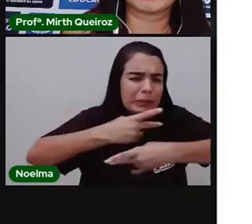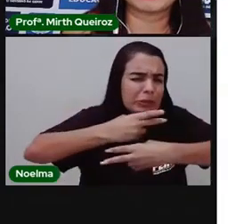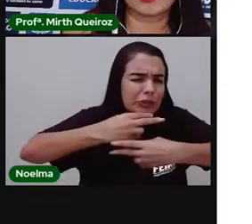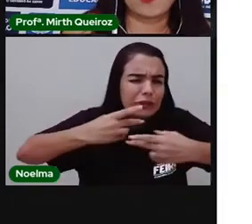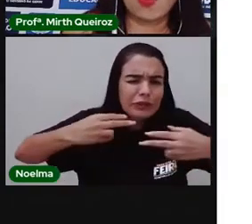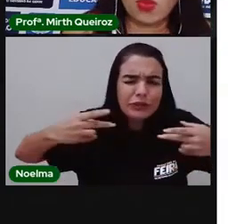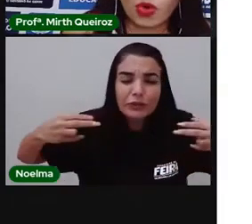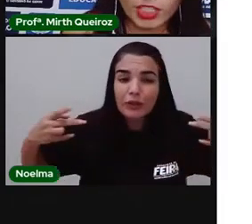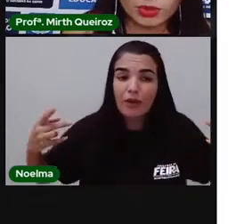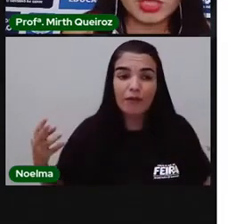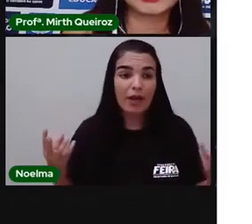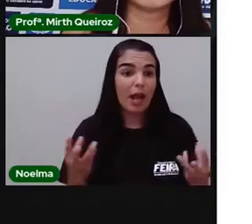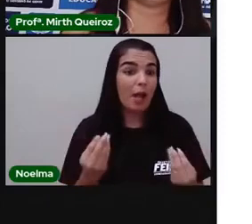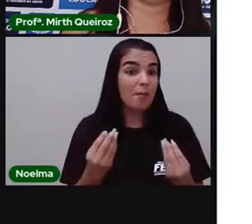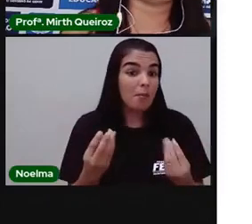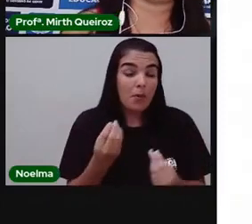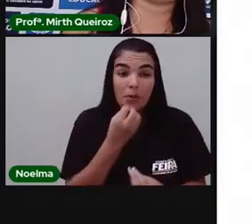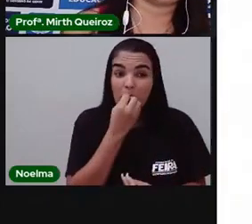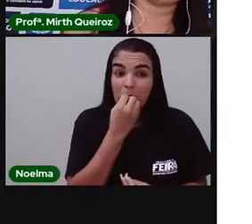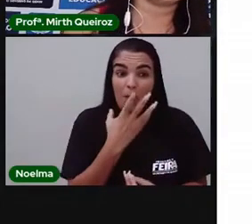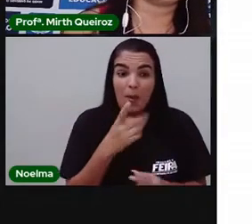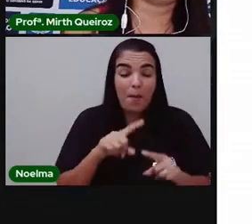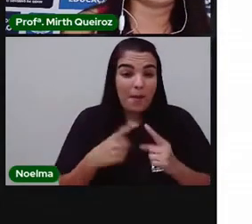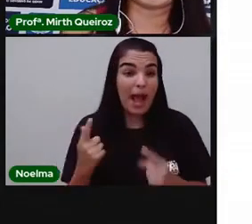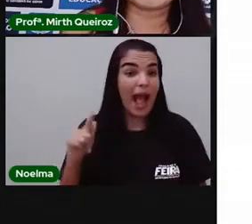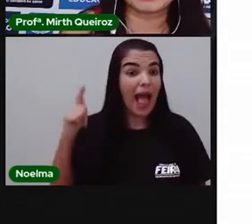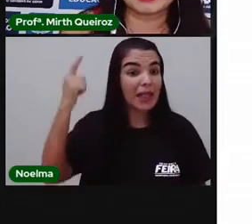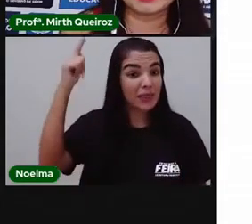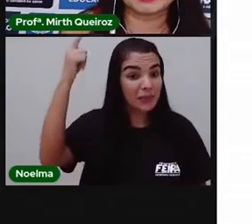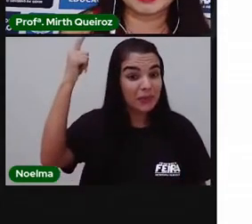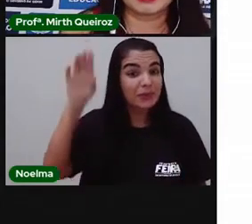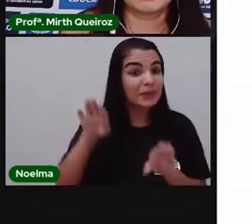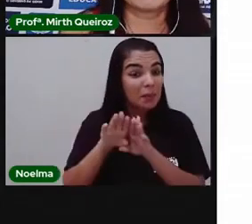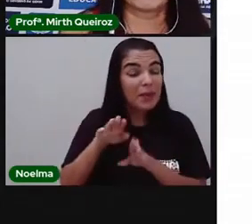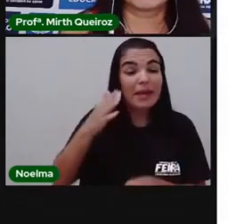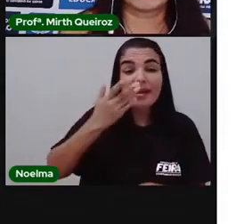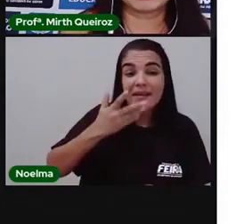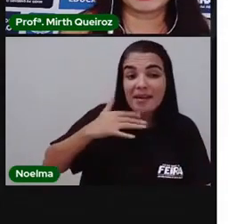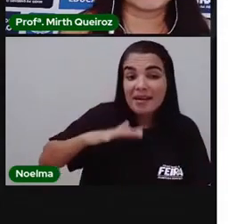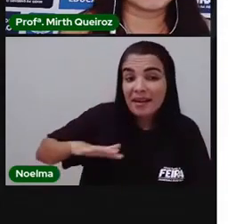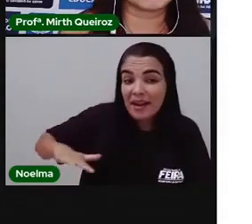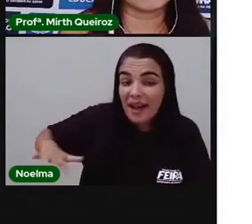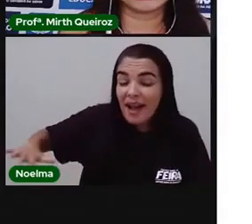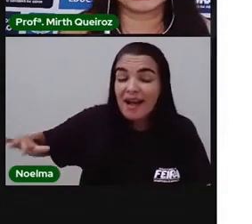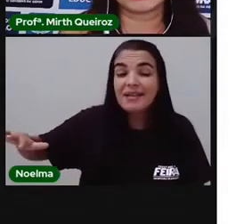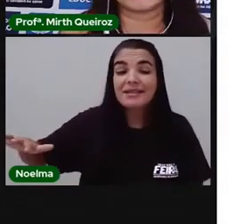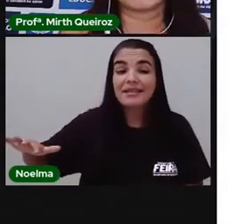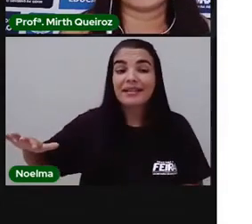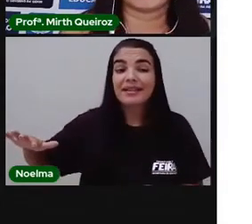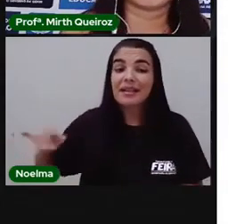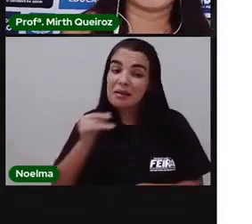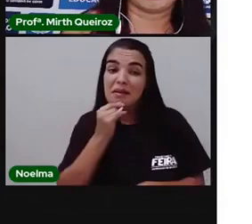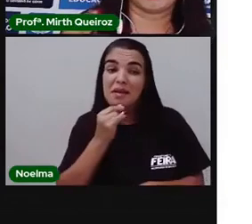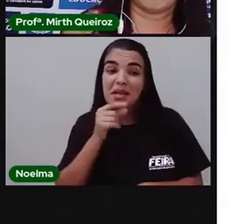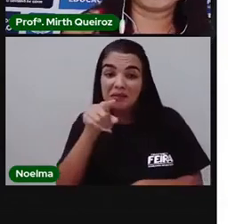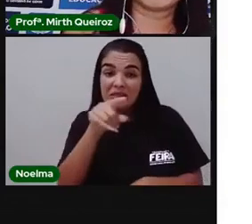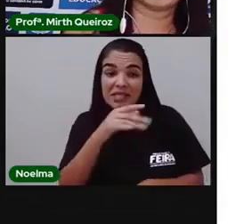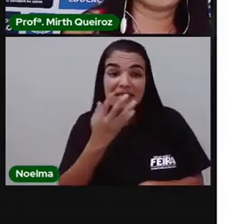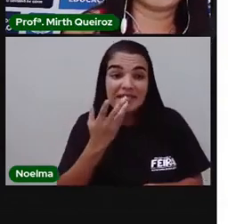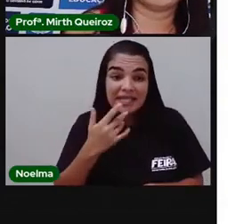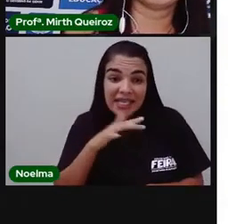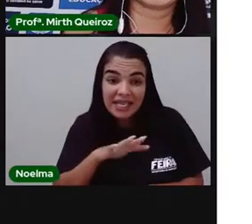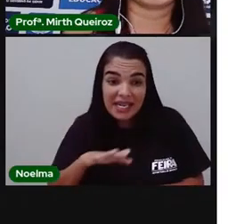atividade são muitos, tanto para os adultos quanto para as crianças. Enquanto os pequenos, que são vocês, se divertem